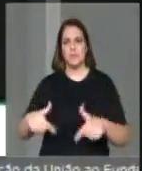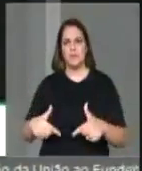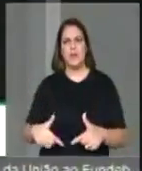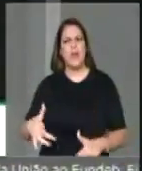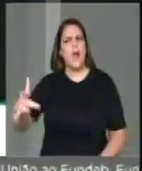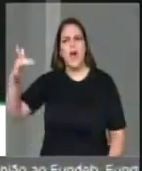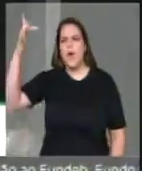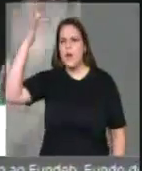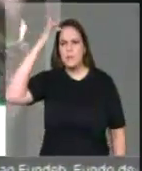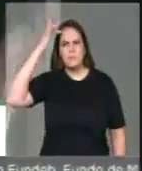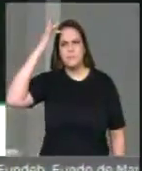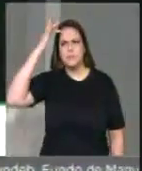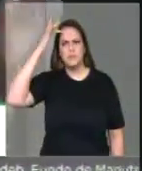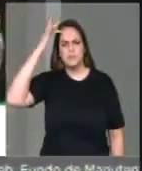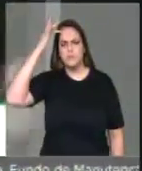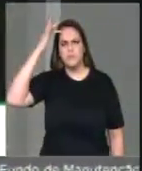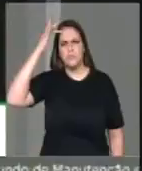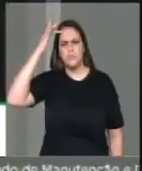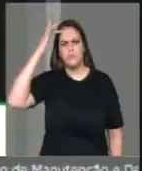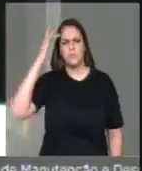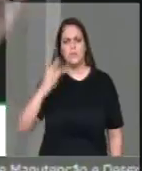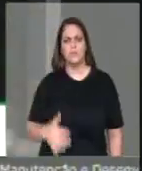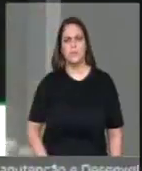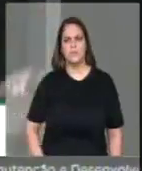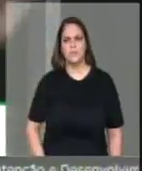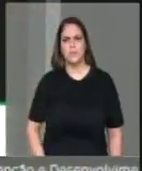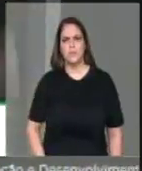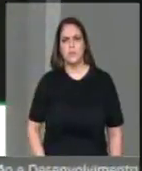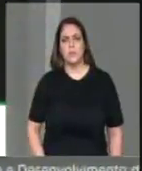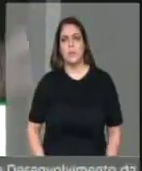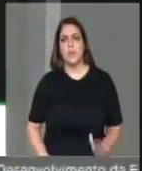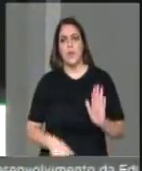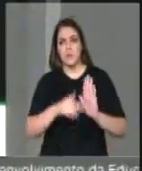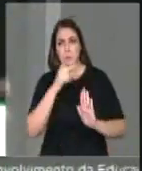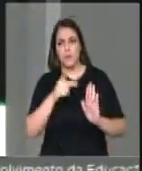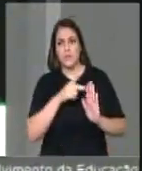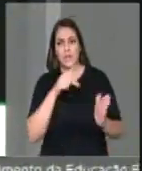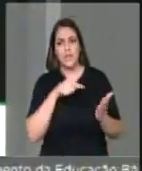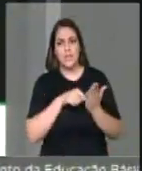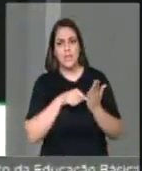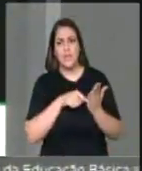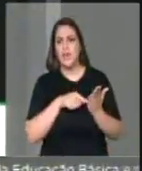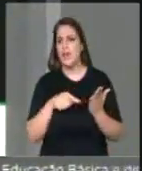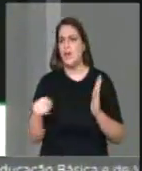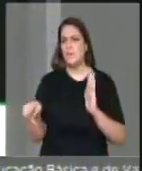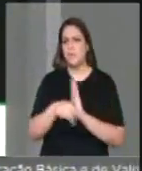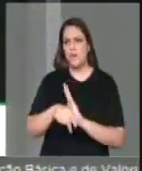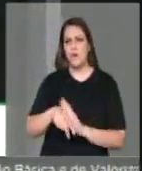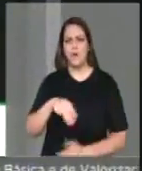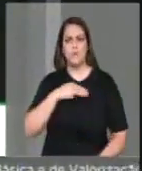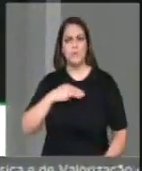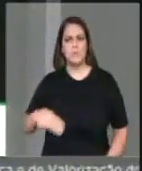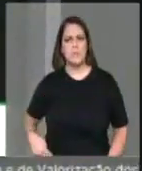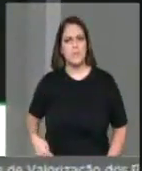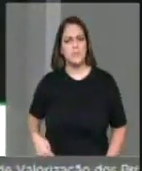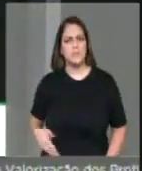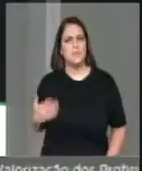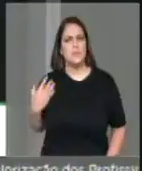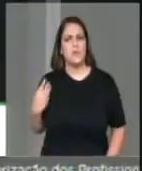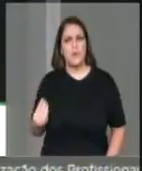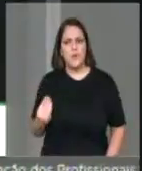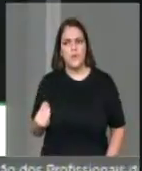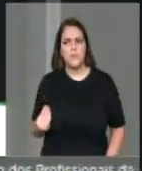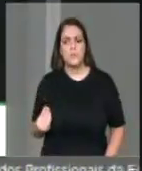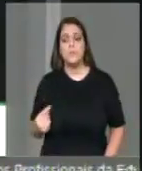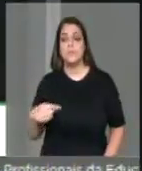absurdo o que nós vimos nesta portaria baixada pelo ministro. Nós sabemos e